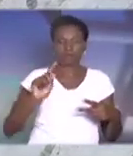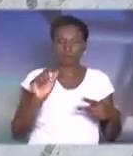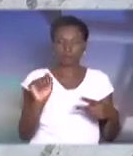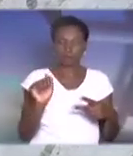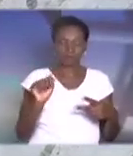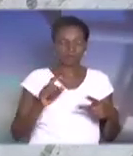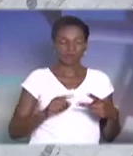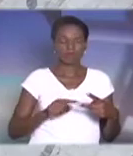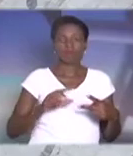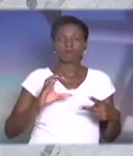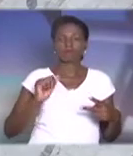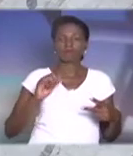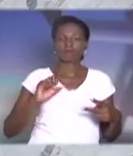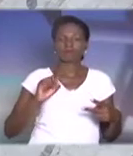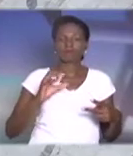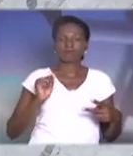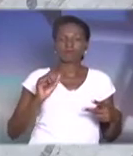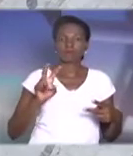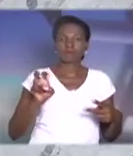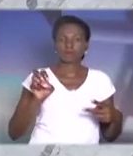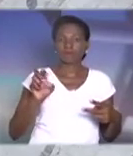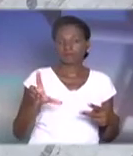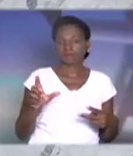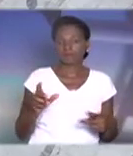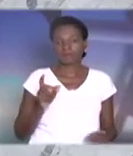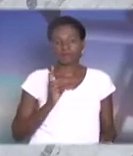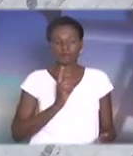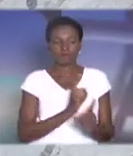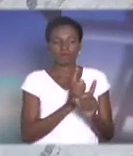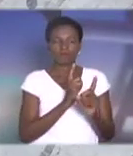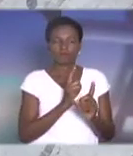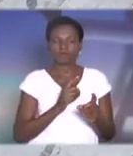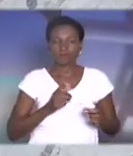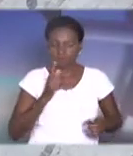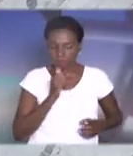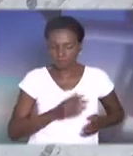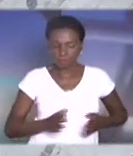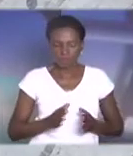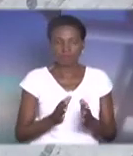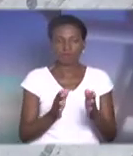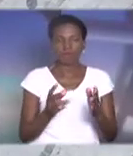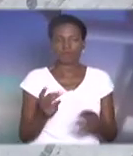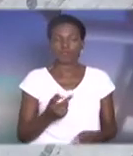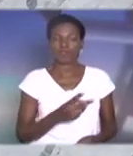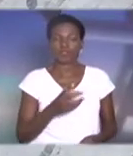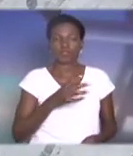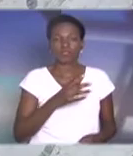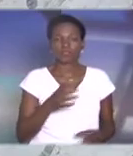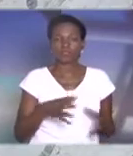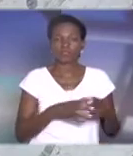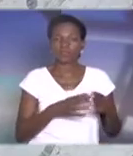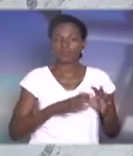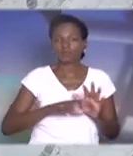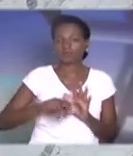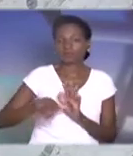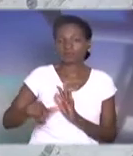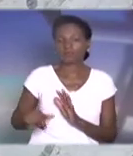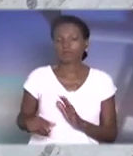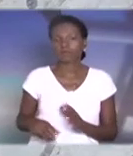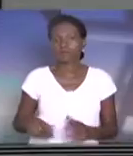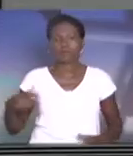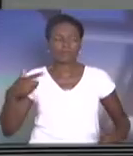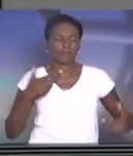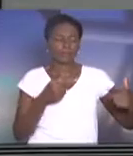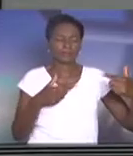confrontando com os mesmos no rio Paranapanema, onde, durante a troca de